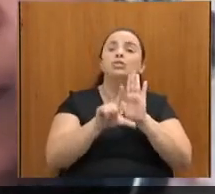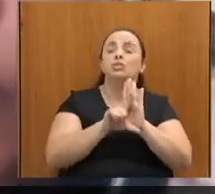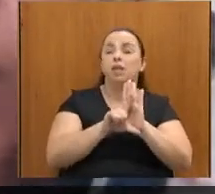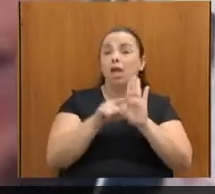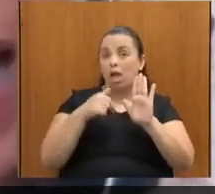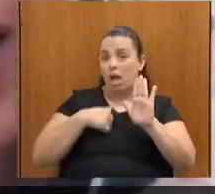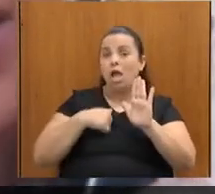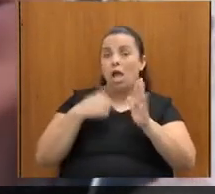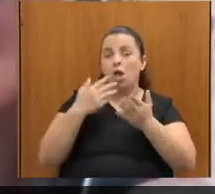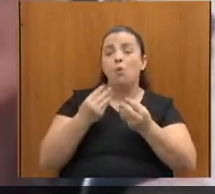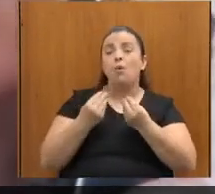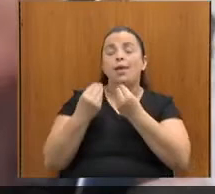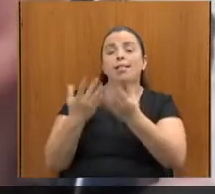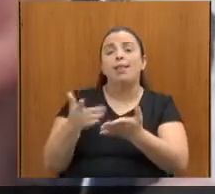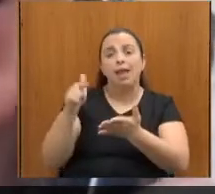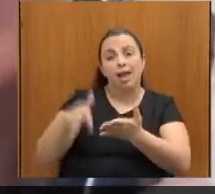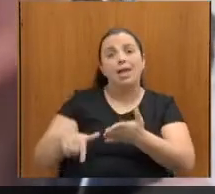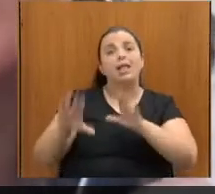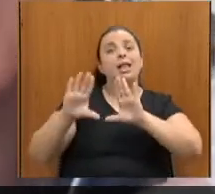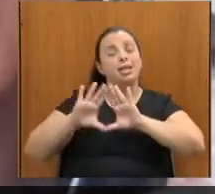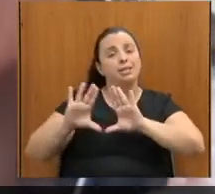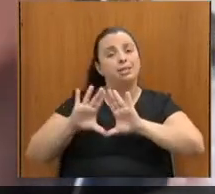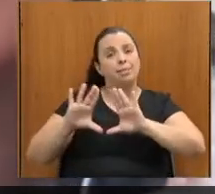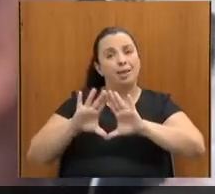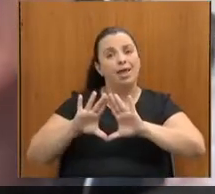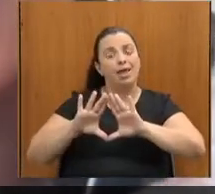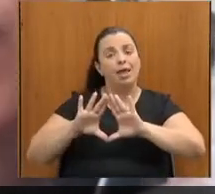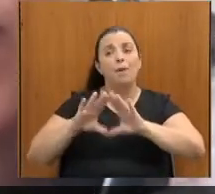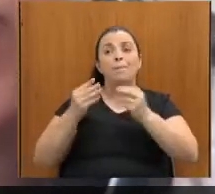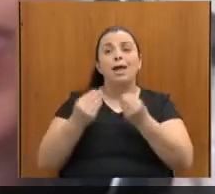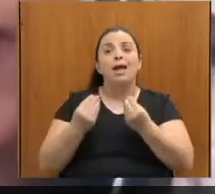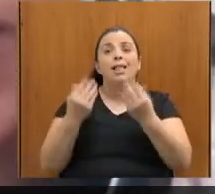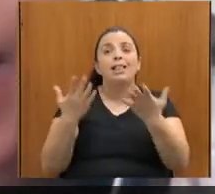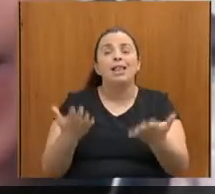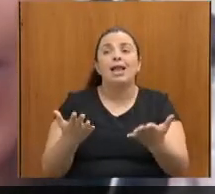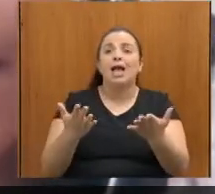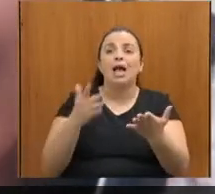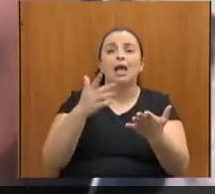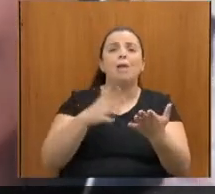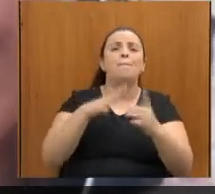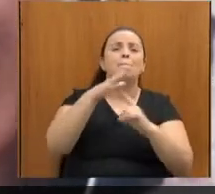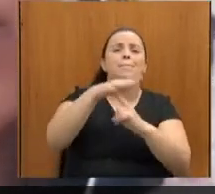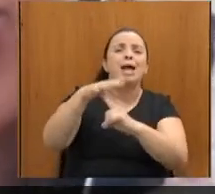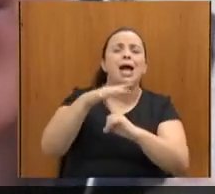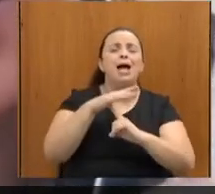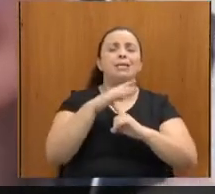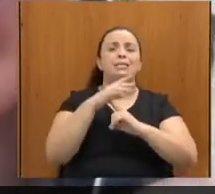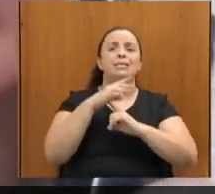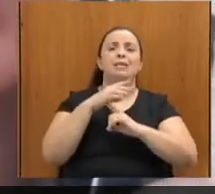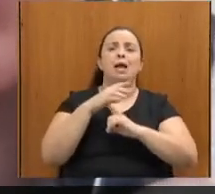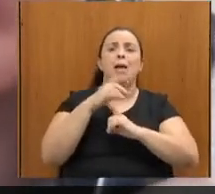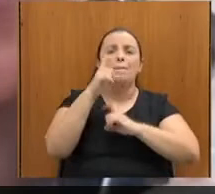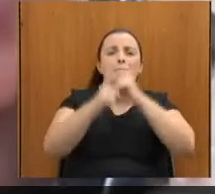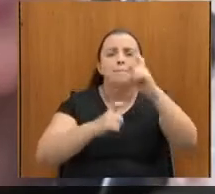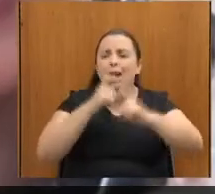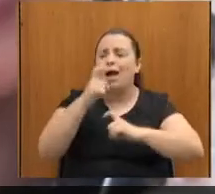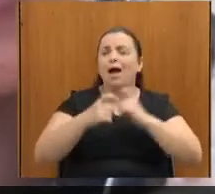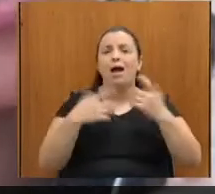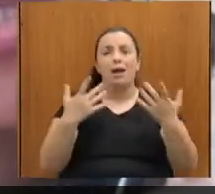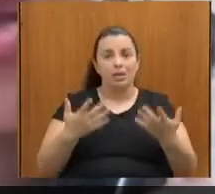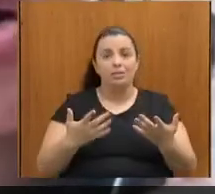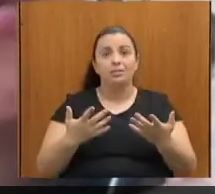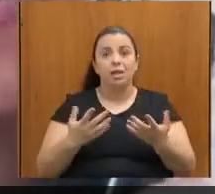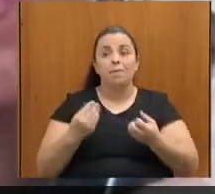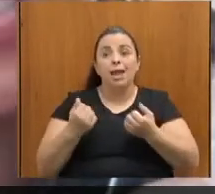nos parques, brinquedos adaptados para as pessoas com deficiência. É o projeto de lei 168 de